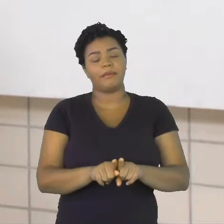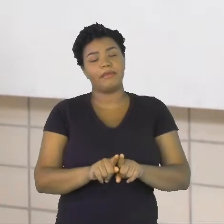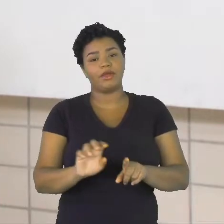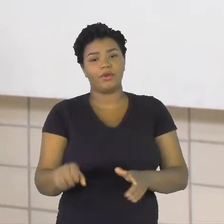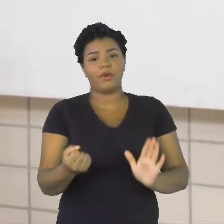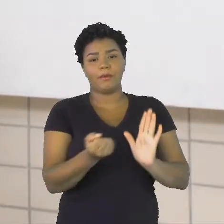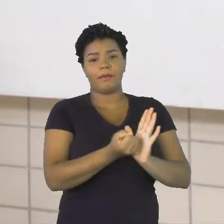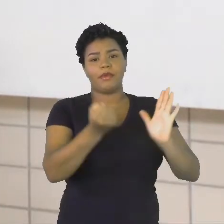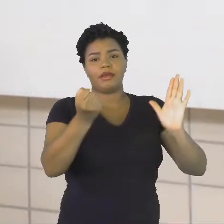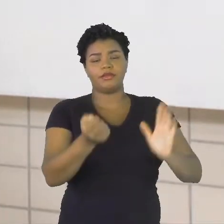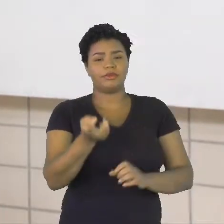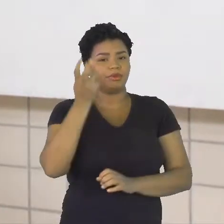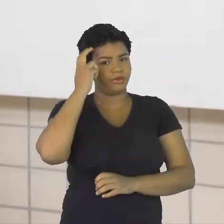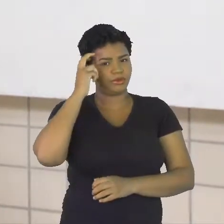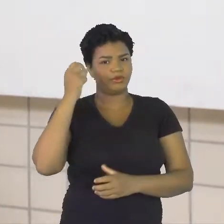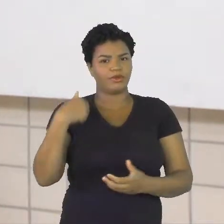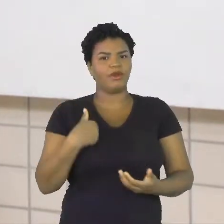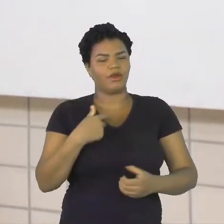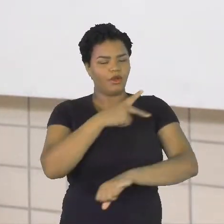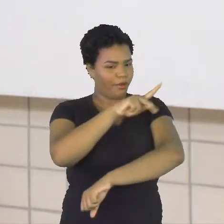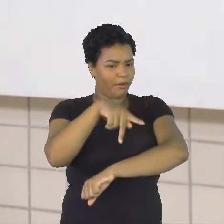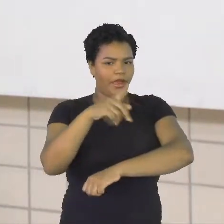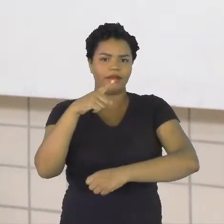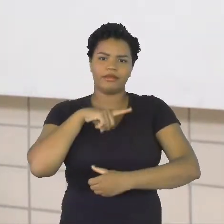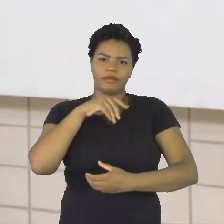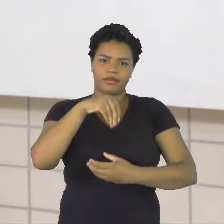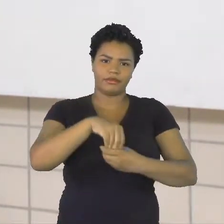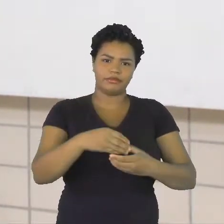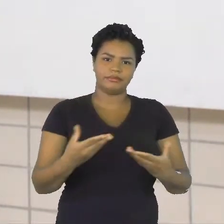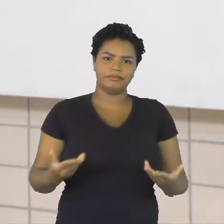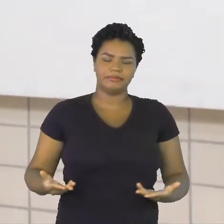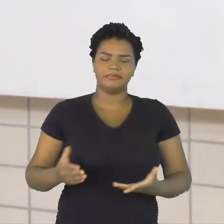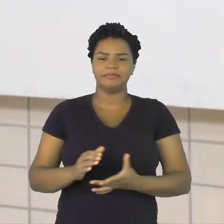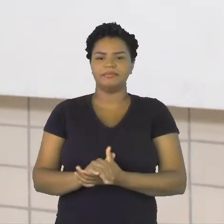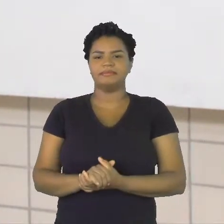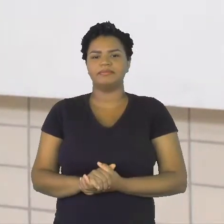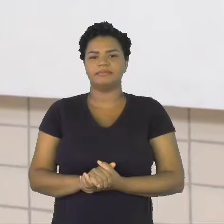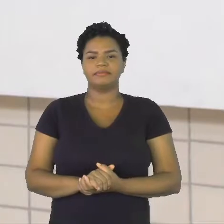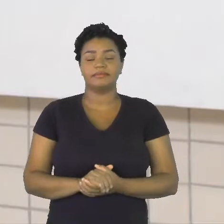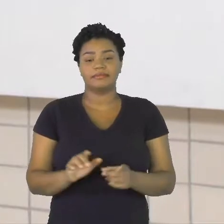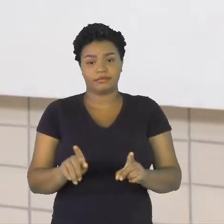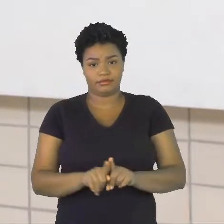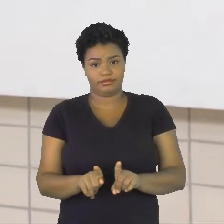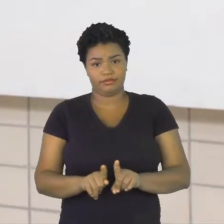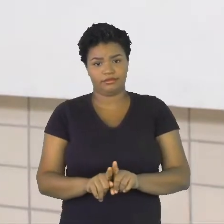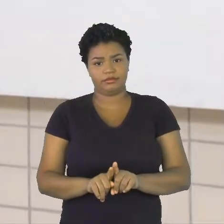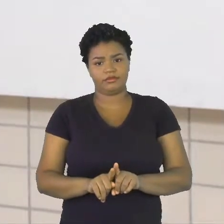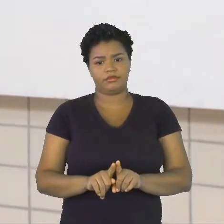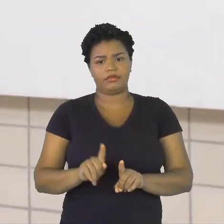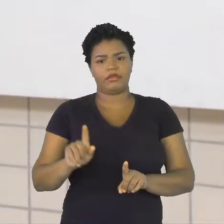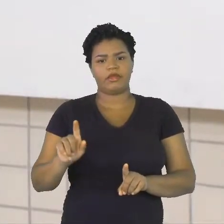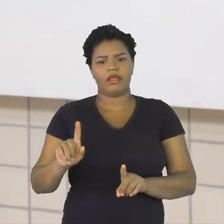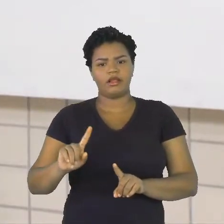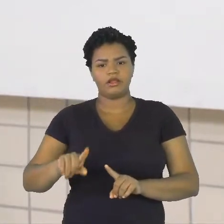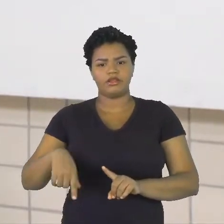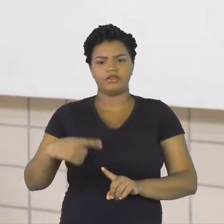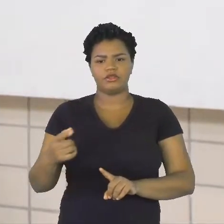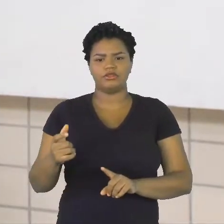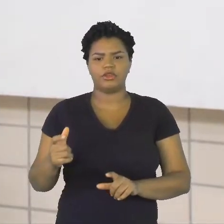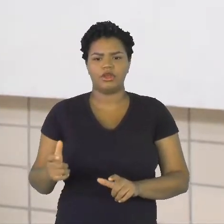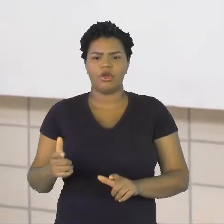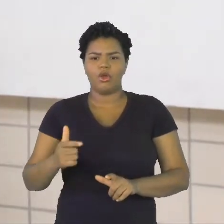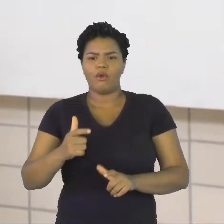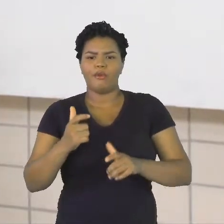que esse parque abriga também. Bom, mas além desses órgãos governamentais que a gente tem